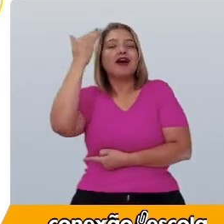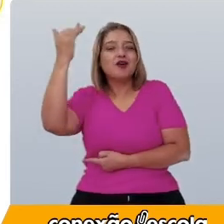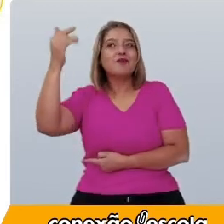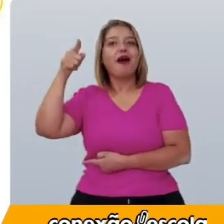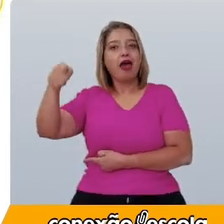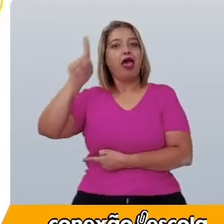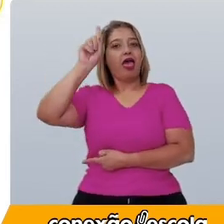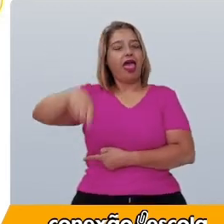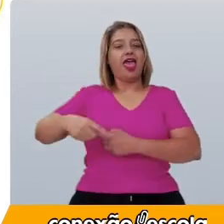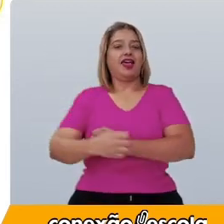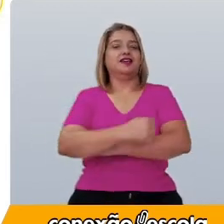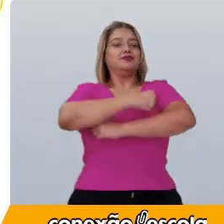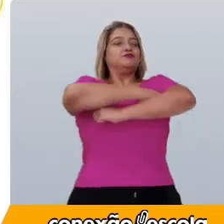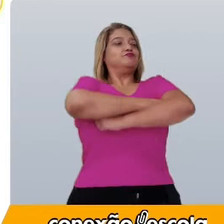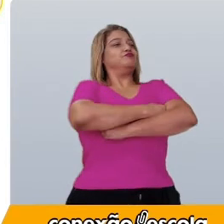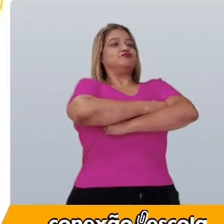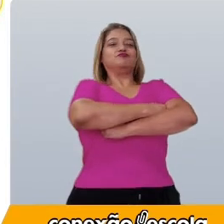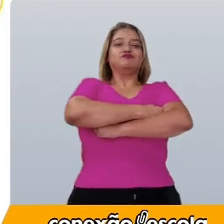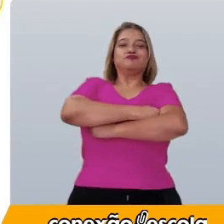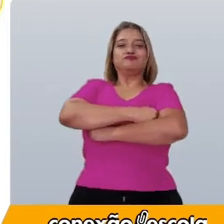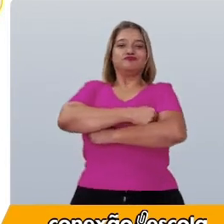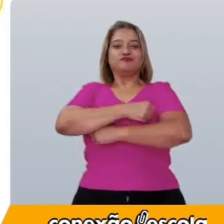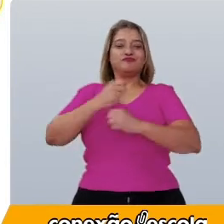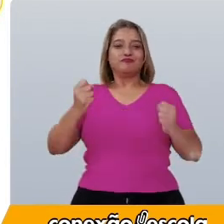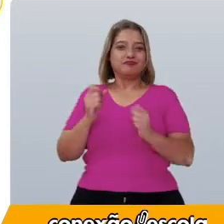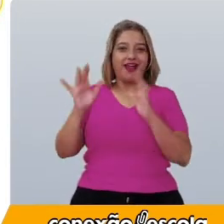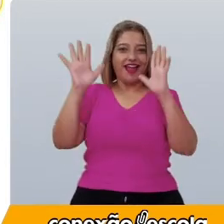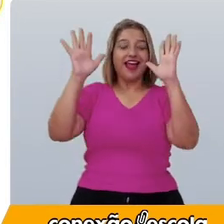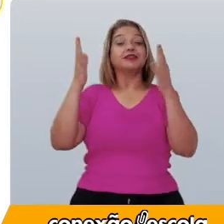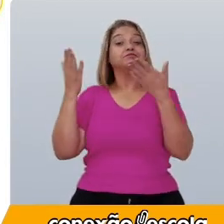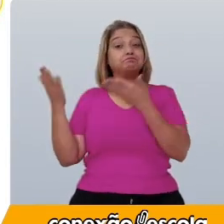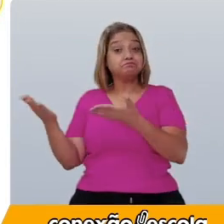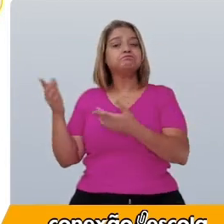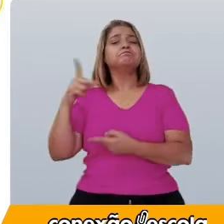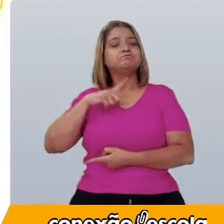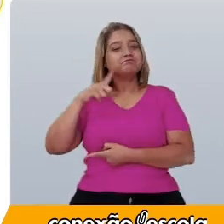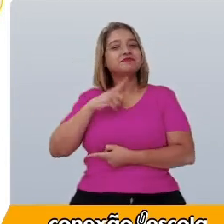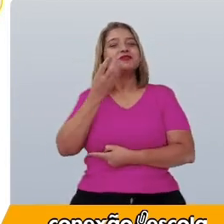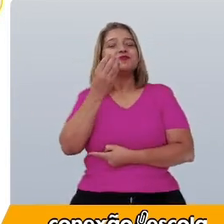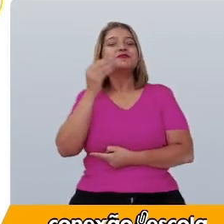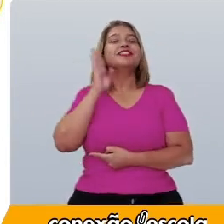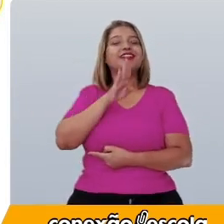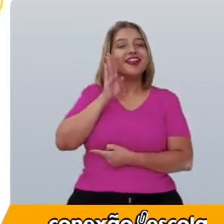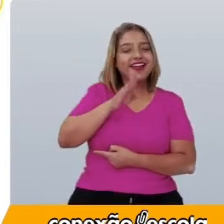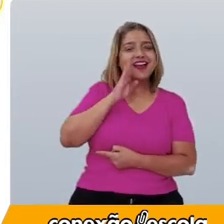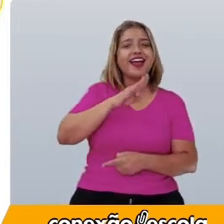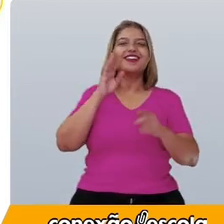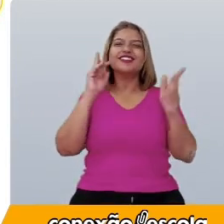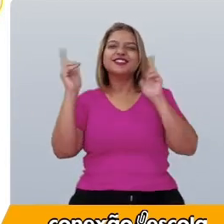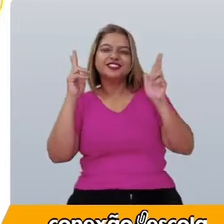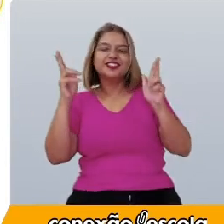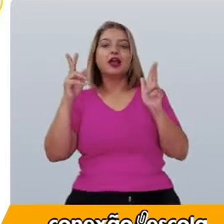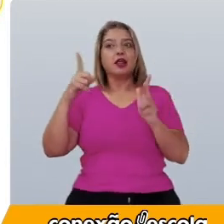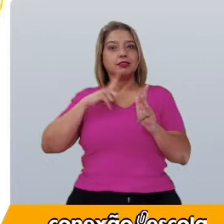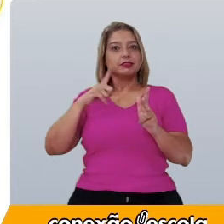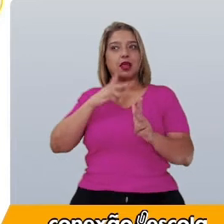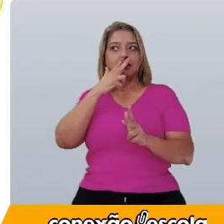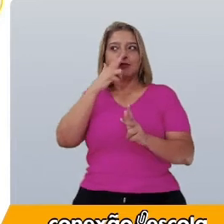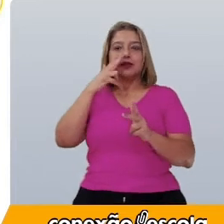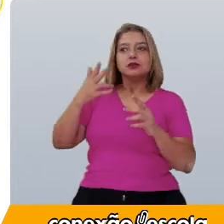são demais! A película é muito divertida e tem até um pouco de suspense.